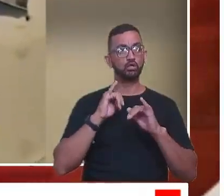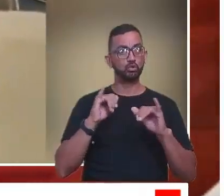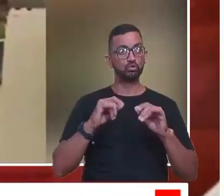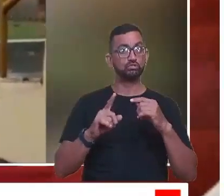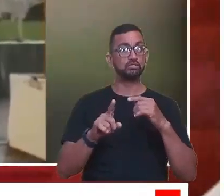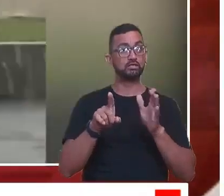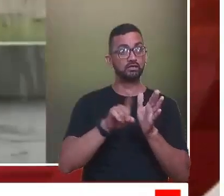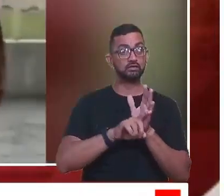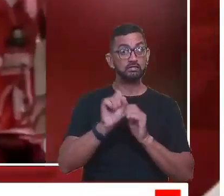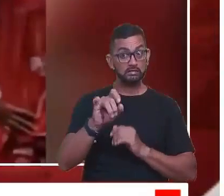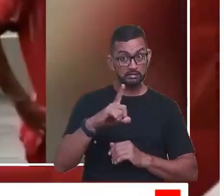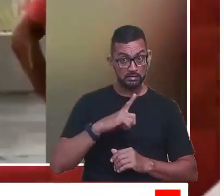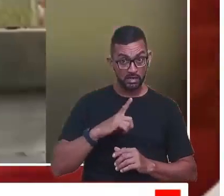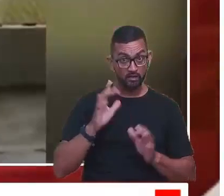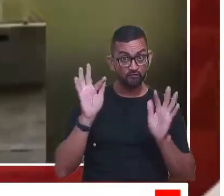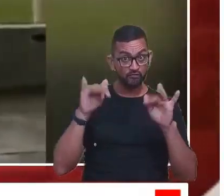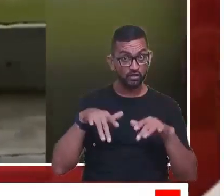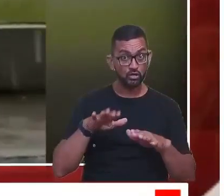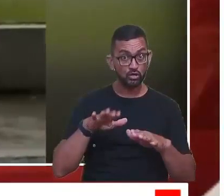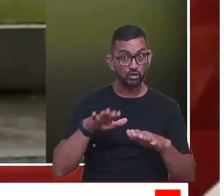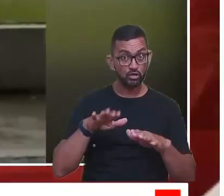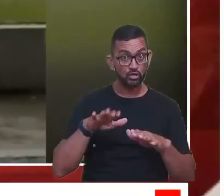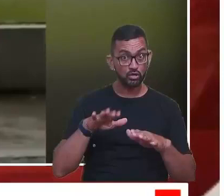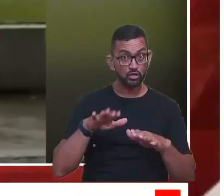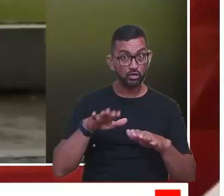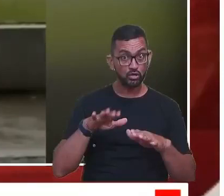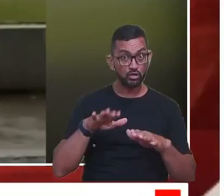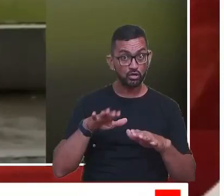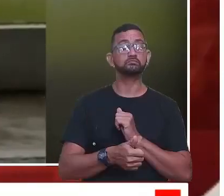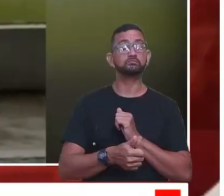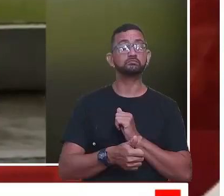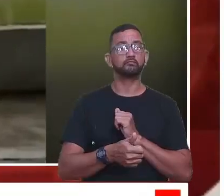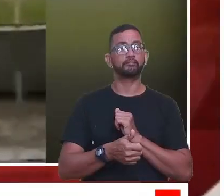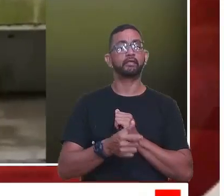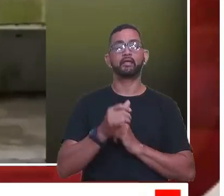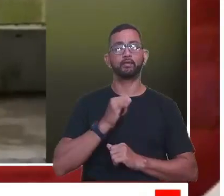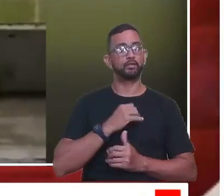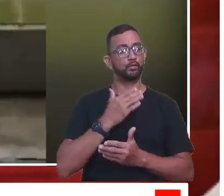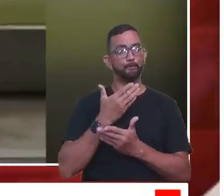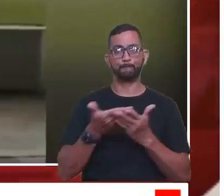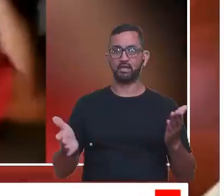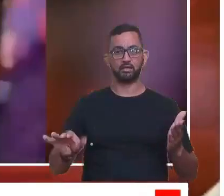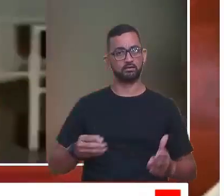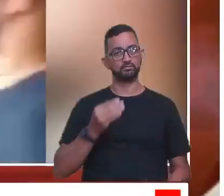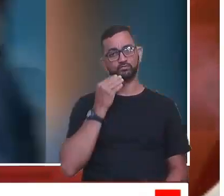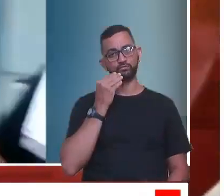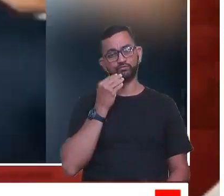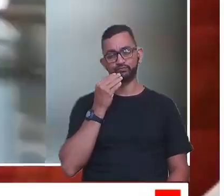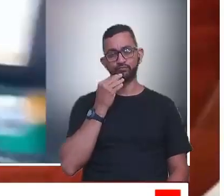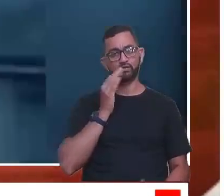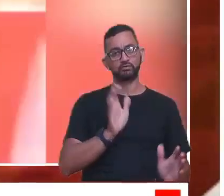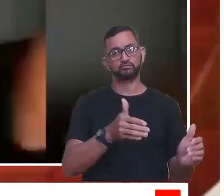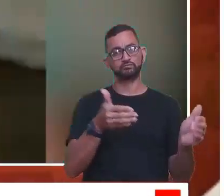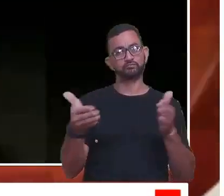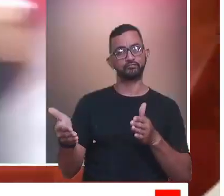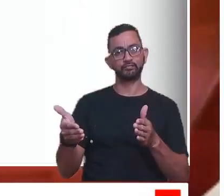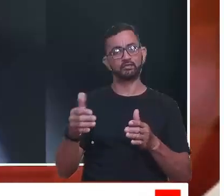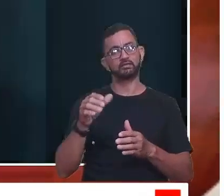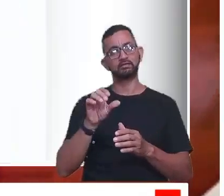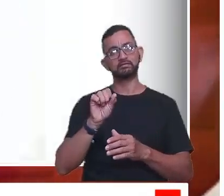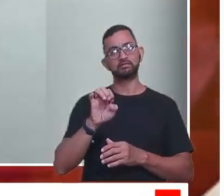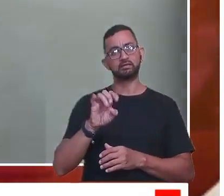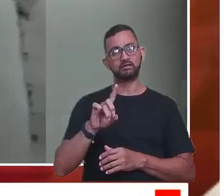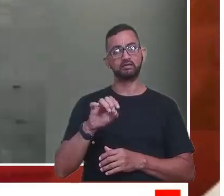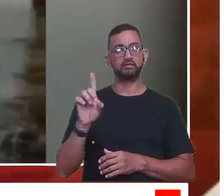aí, mais uma notícia negativa, porque se derem como encerrado esse jogo, que deve ser o que vai acontecer, o Imperatriz já perde as chances de classificação para